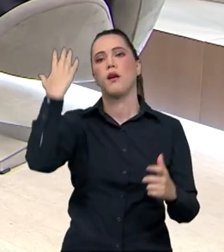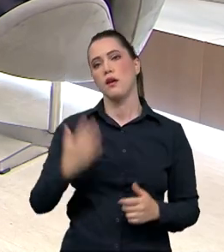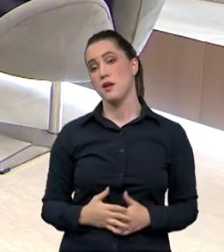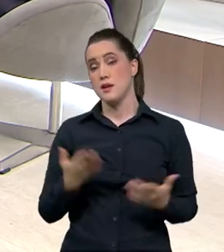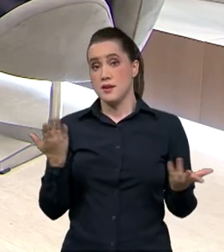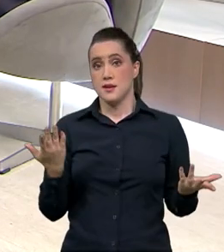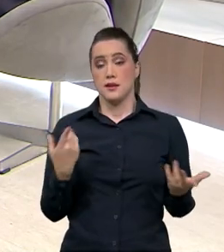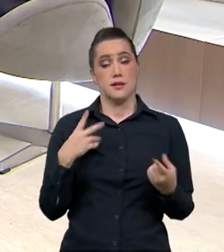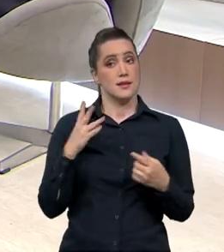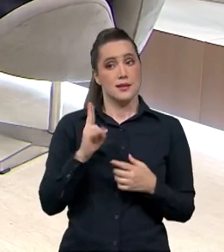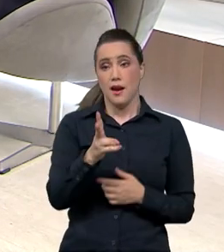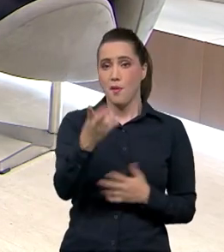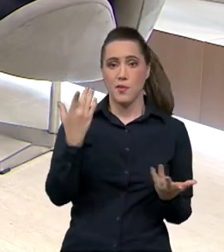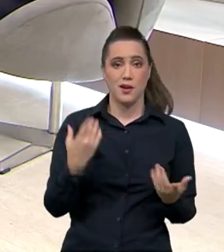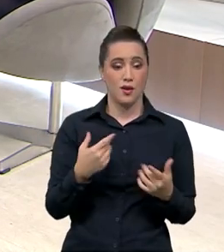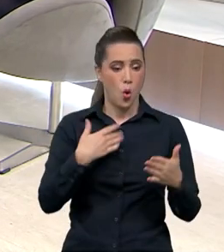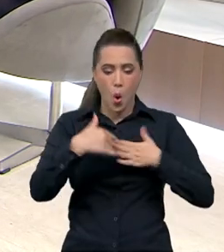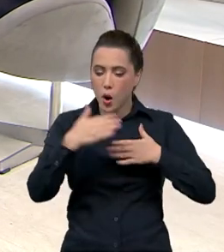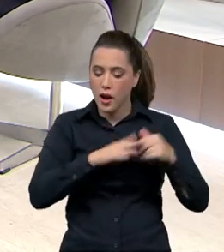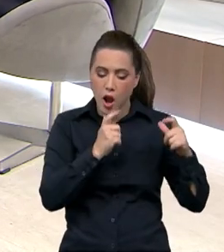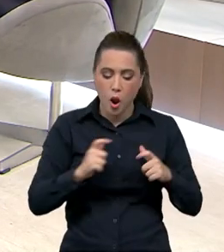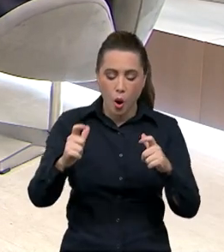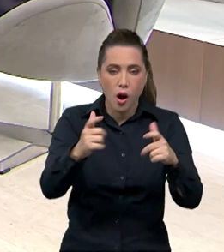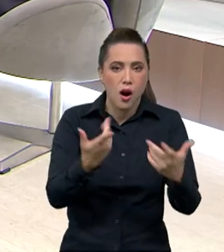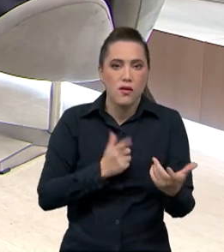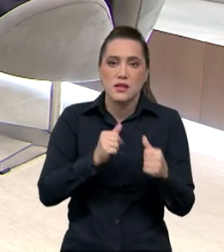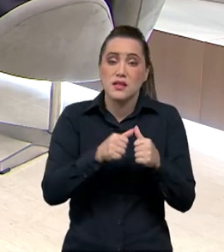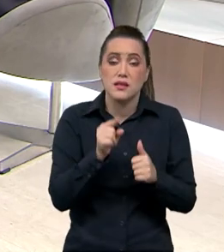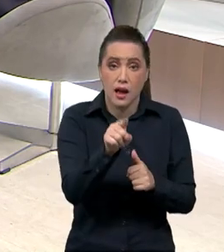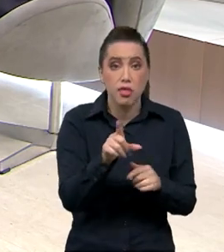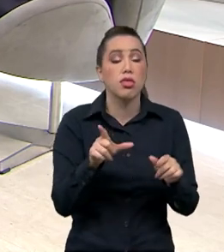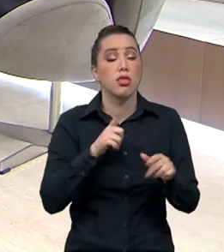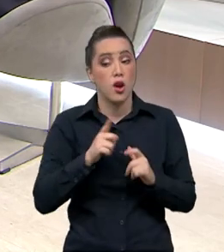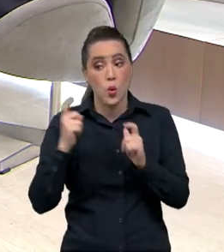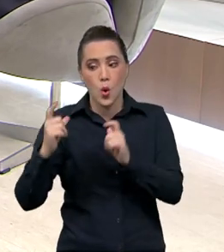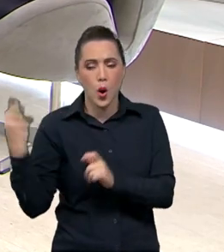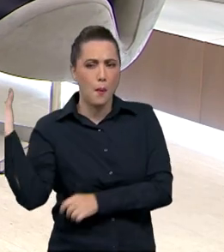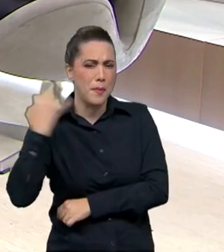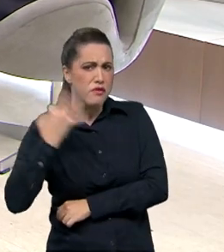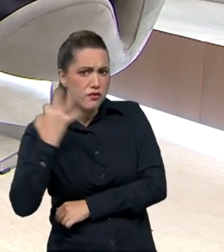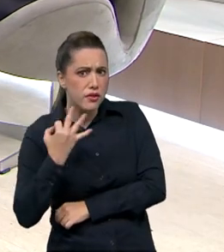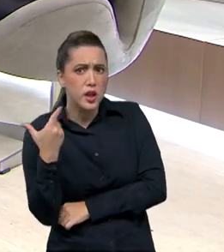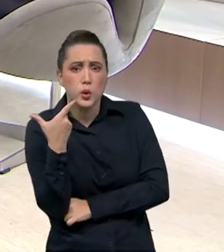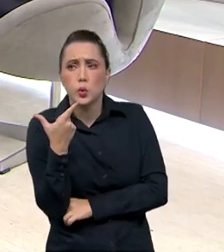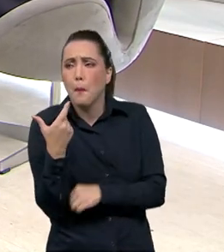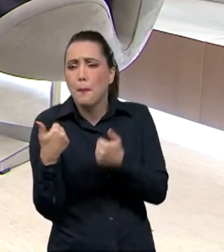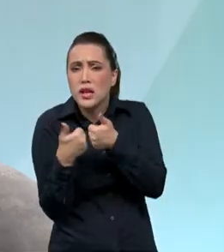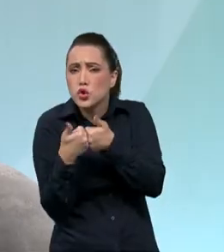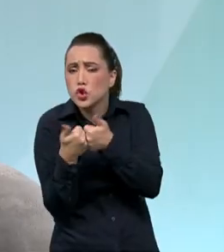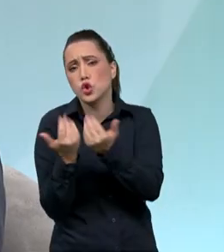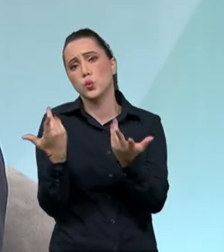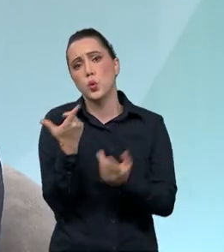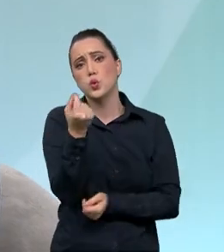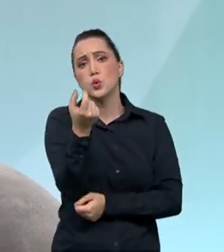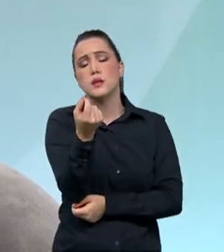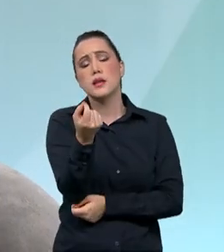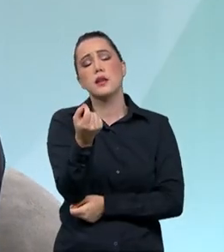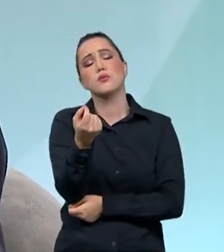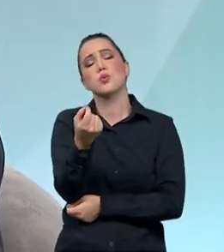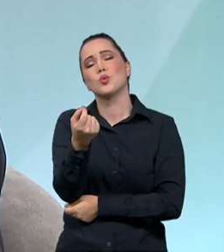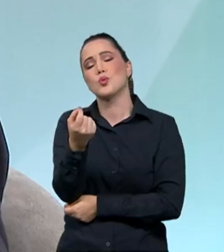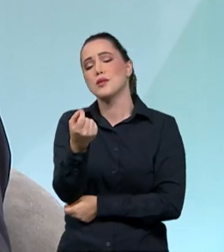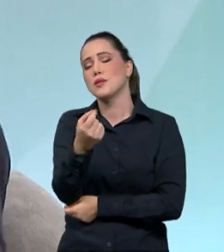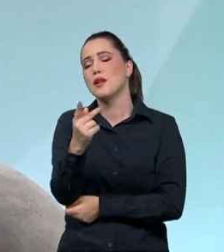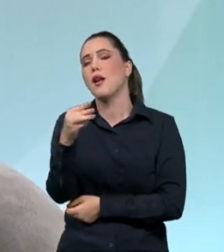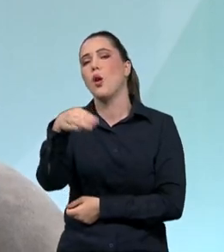Brasil, você vai estar ali a 200 quilômetros, no raio de 200 quilômetros, você tem um destino maravilhoso para visitar. vale a visitar. Se você estiver aqui em Brasília, não precisa nem